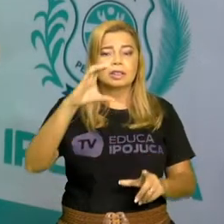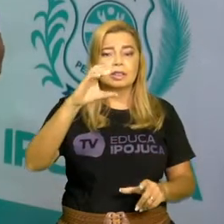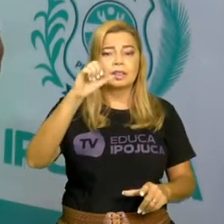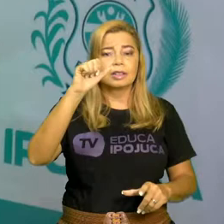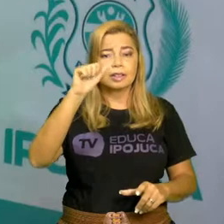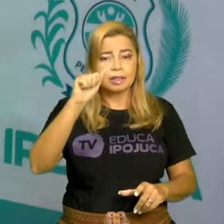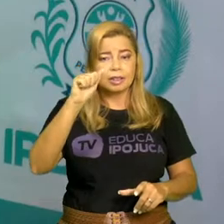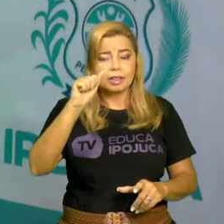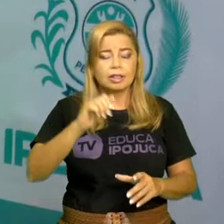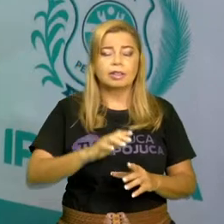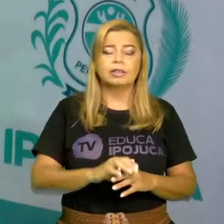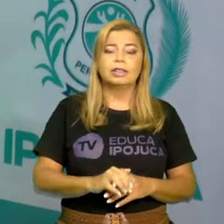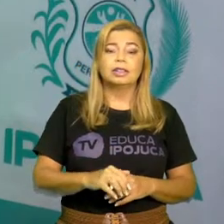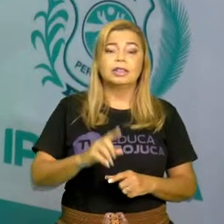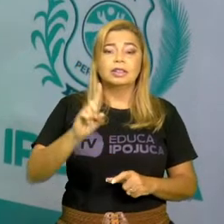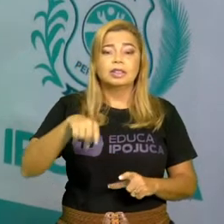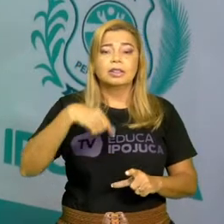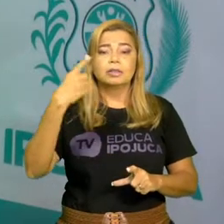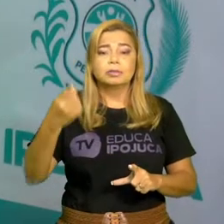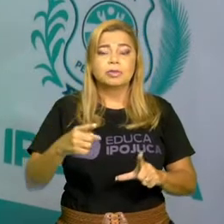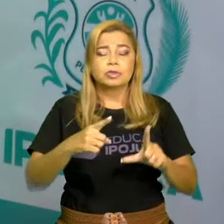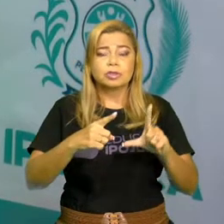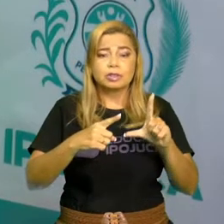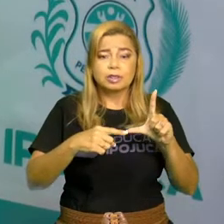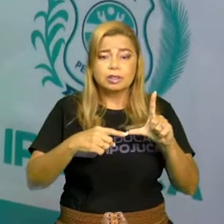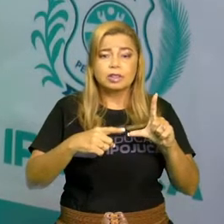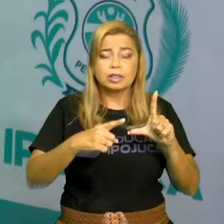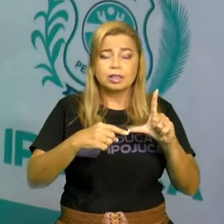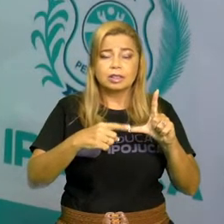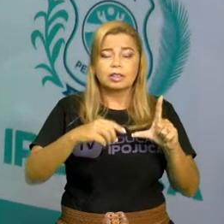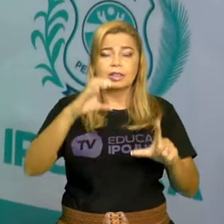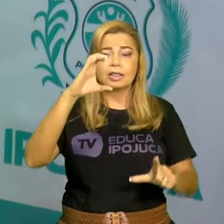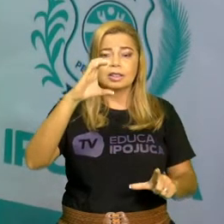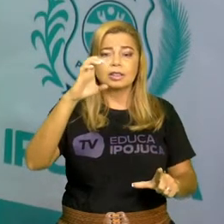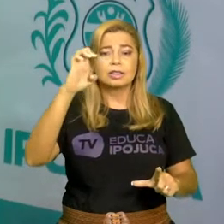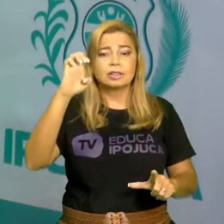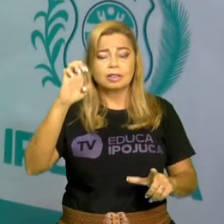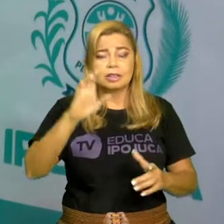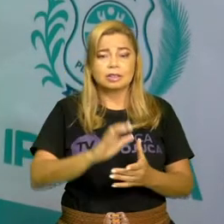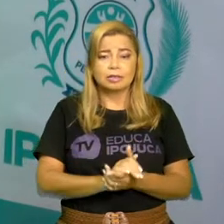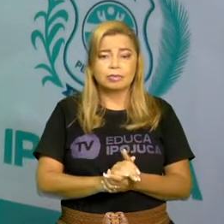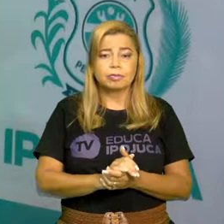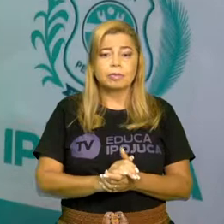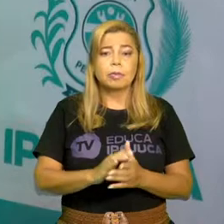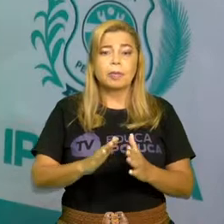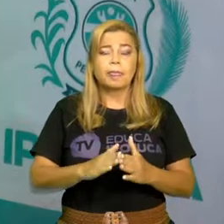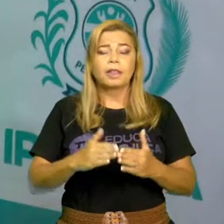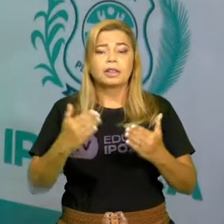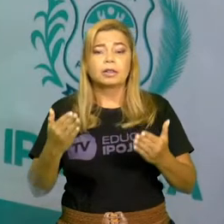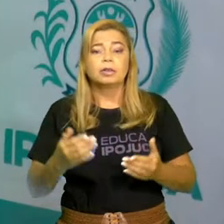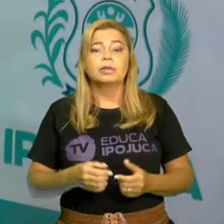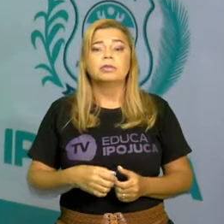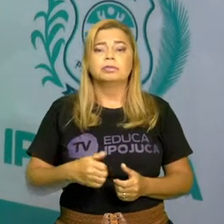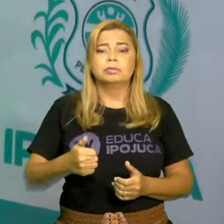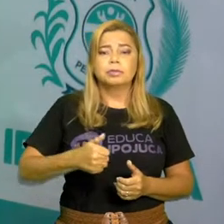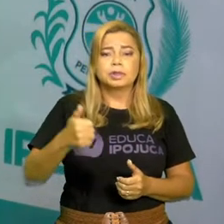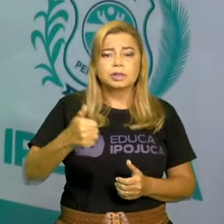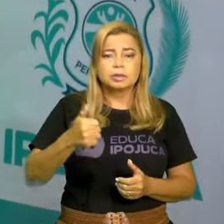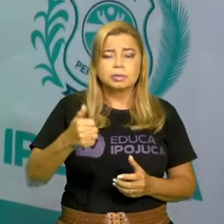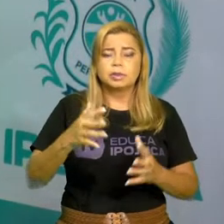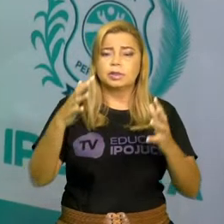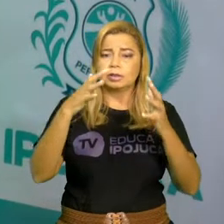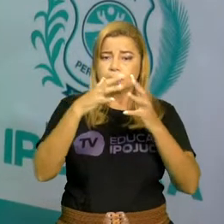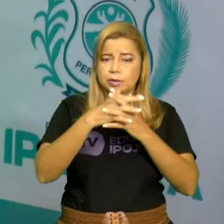Bola. Quer dizer que a gente vai seguindo a ordem do alfabeto, depois a gente vai introduzindo a ordem de avogais,